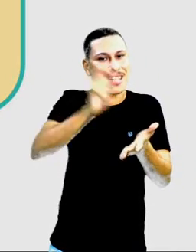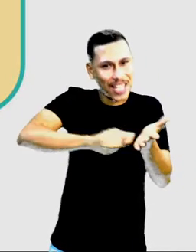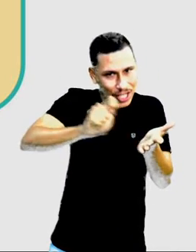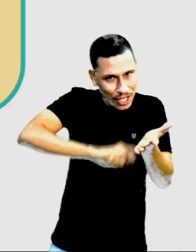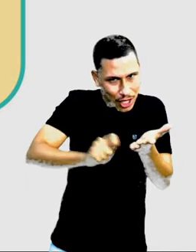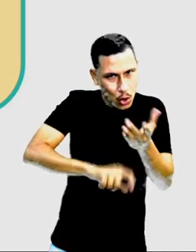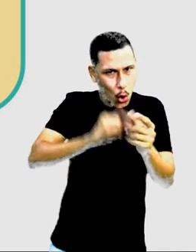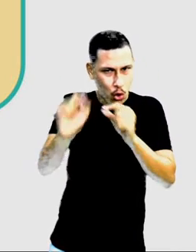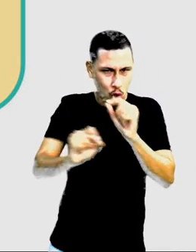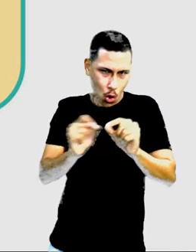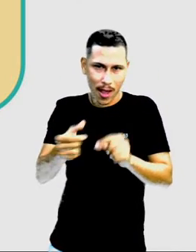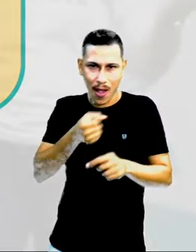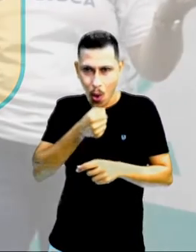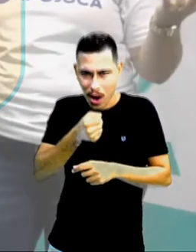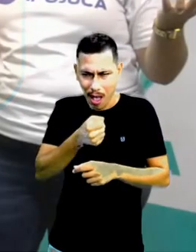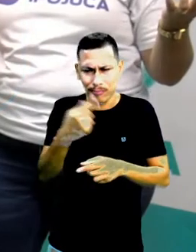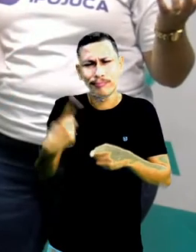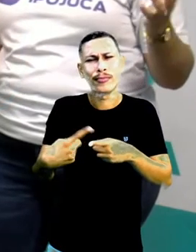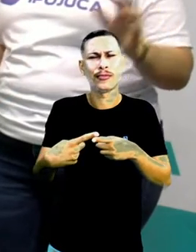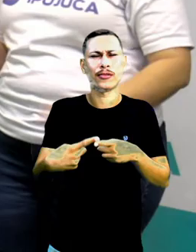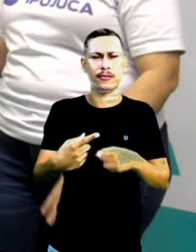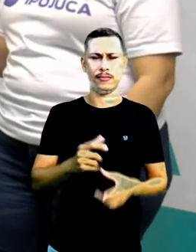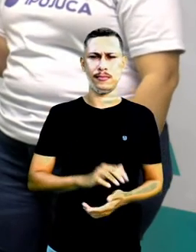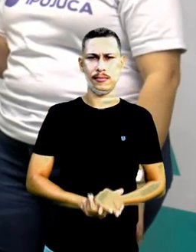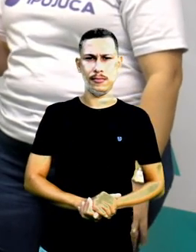do que orais? Por que será?